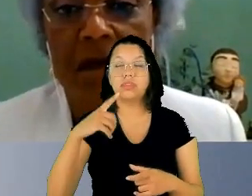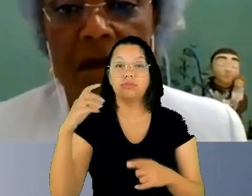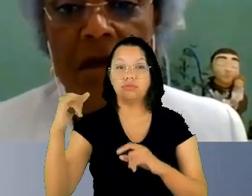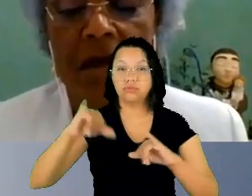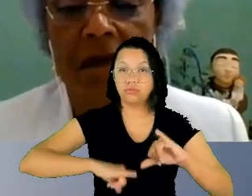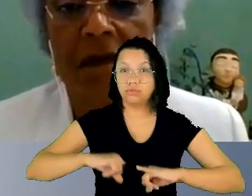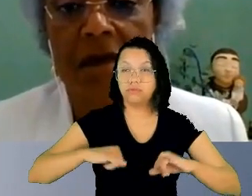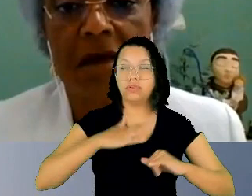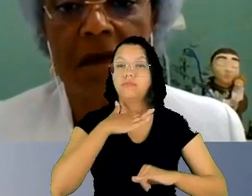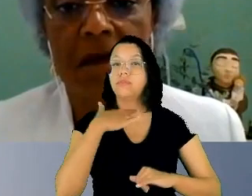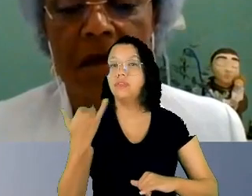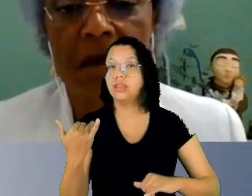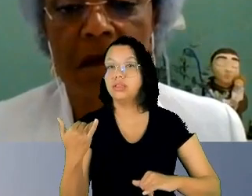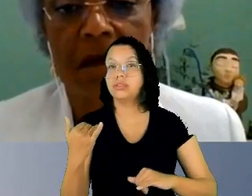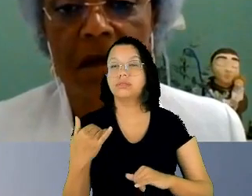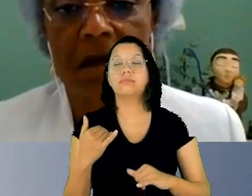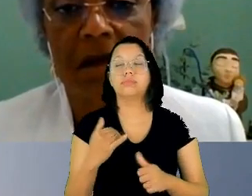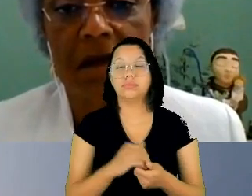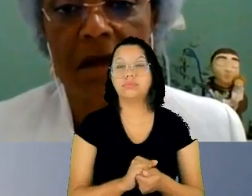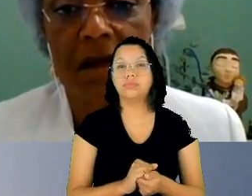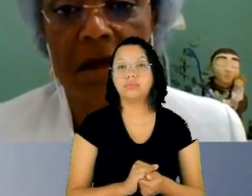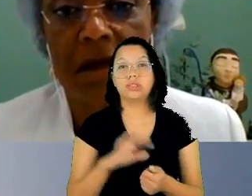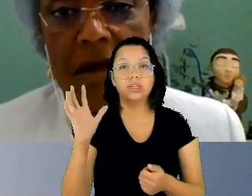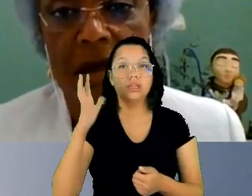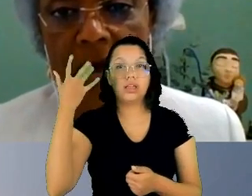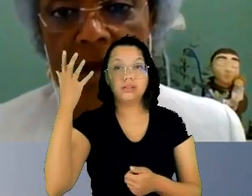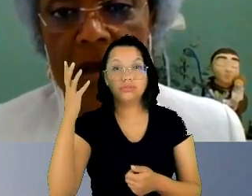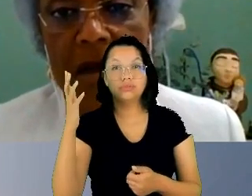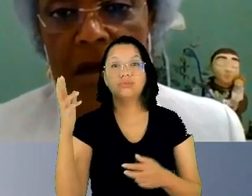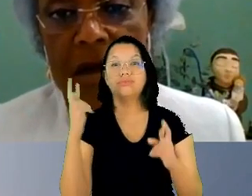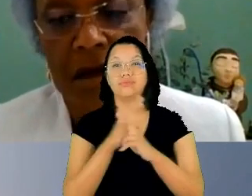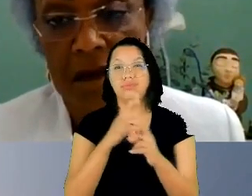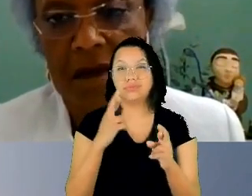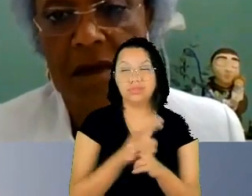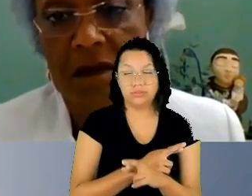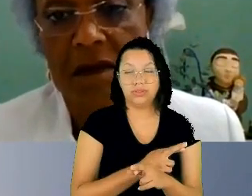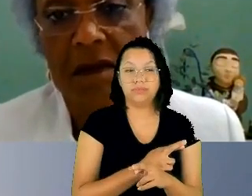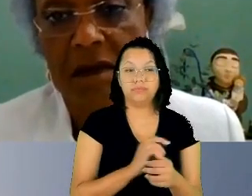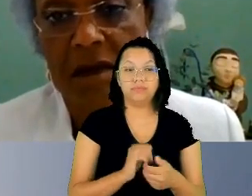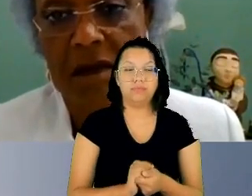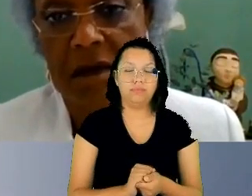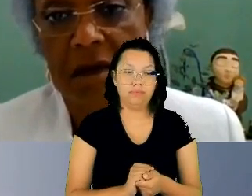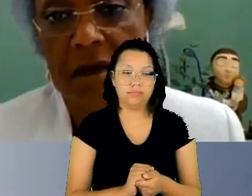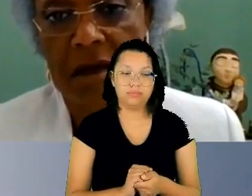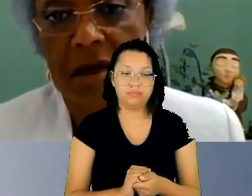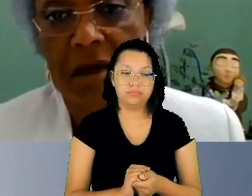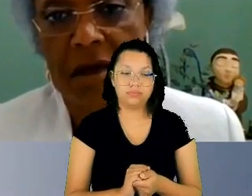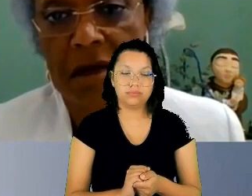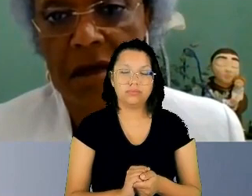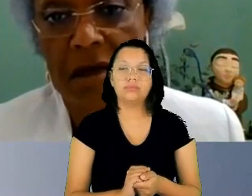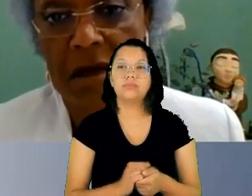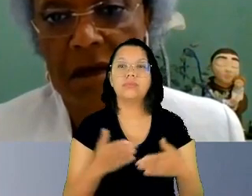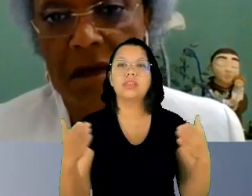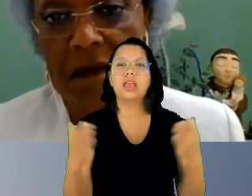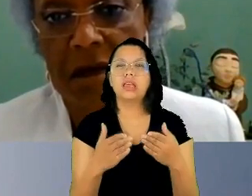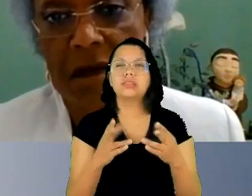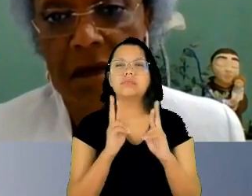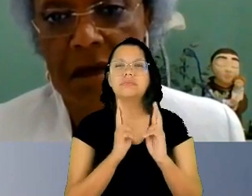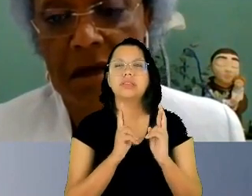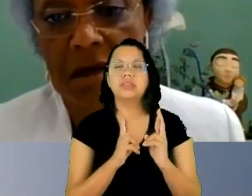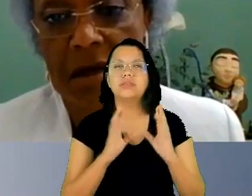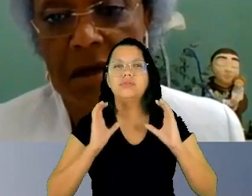quais as consequências de se atribuir à mulher essas expectativas de comportamento nesse lugar de inferioridade